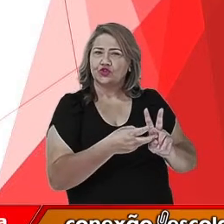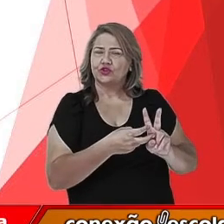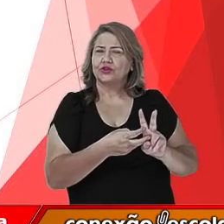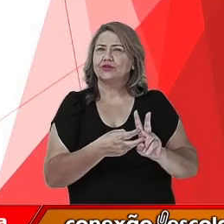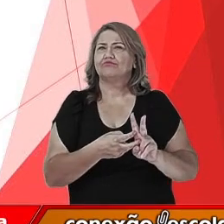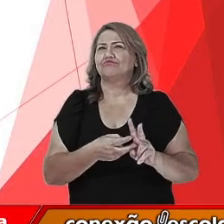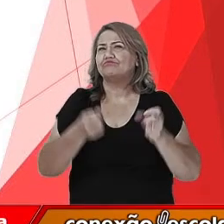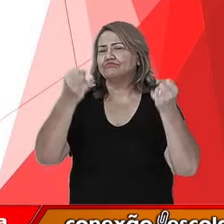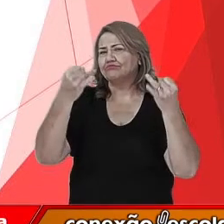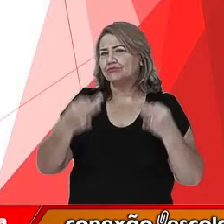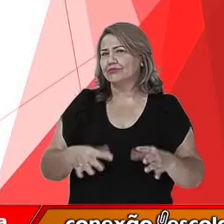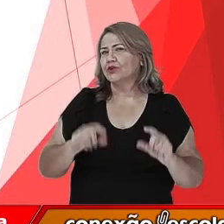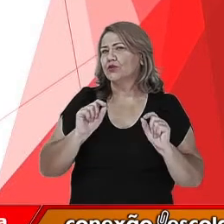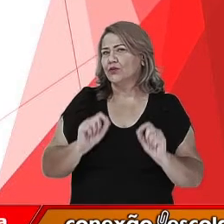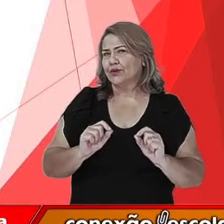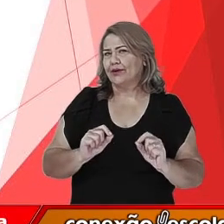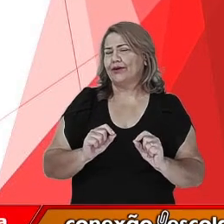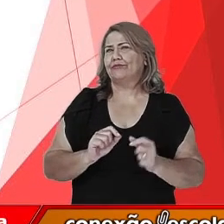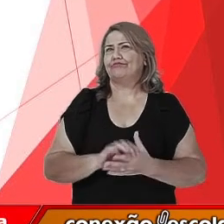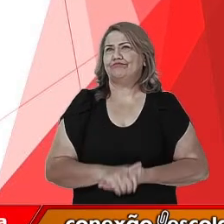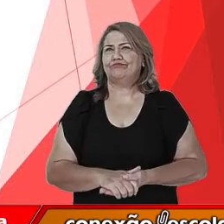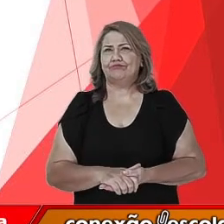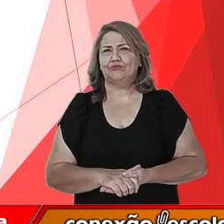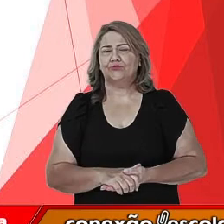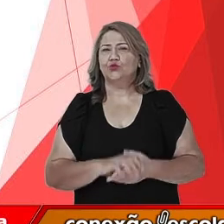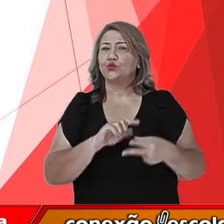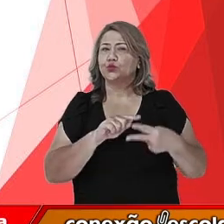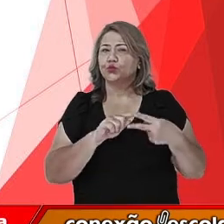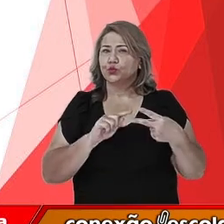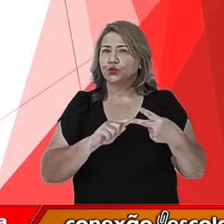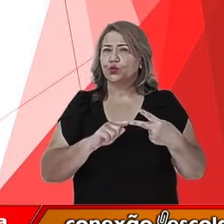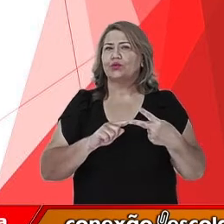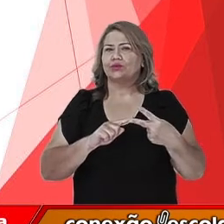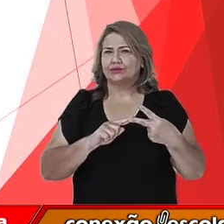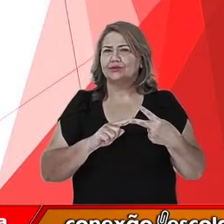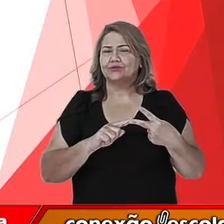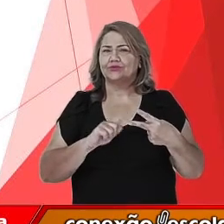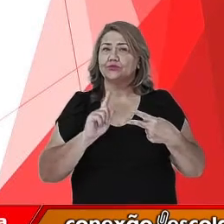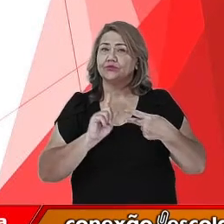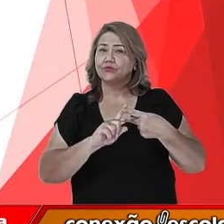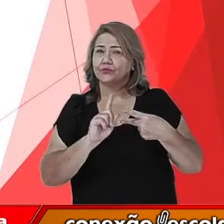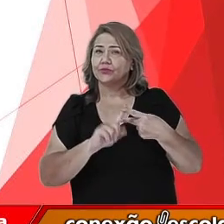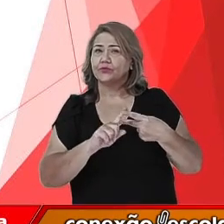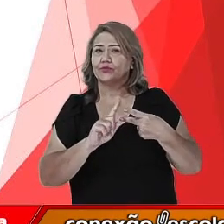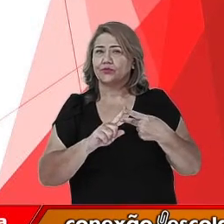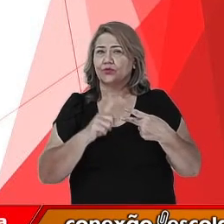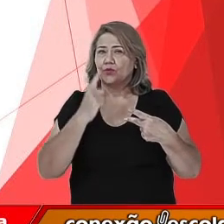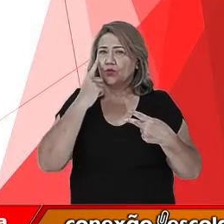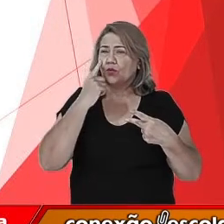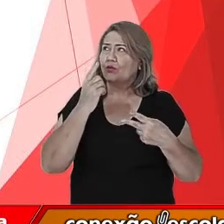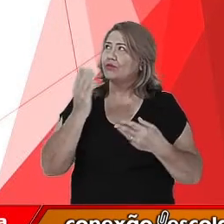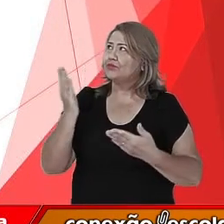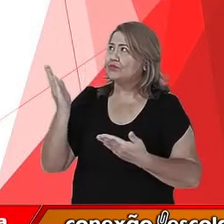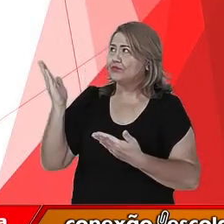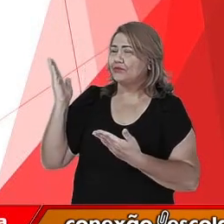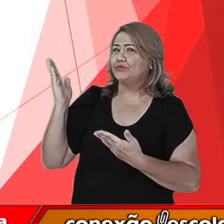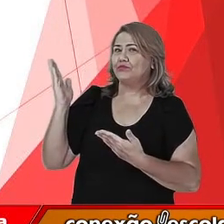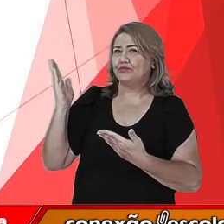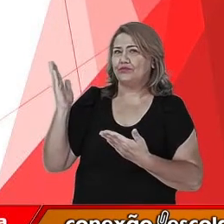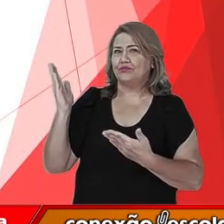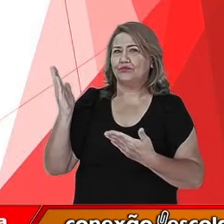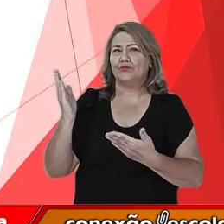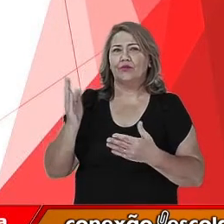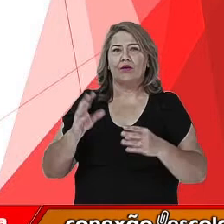trazer alguns destaques, dois destaques nesse momento. O primeiro que eu vou trazer para vocês é essa